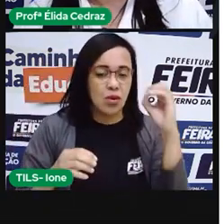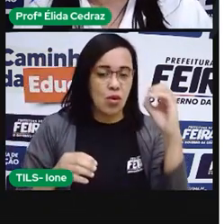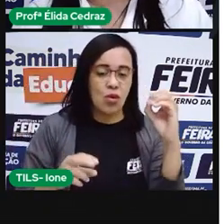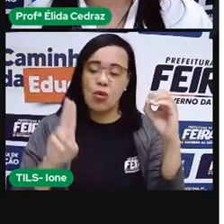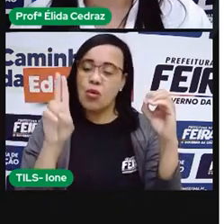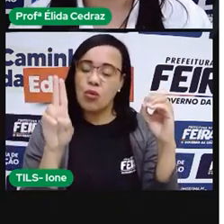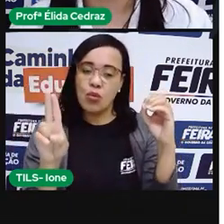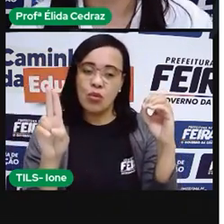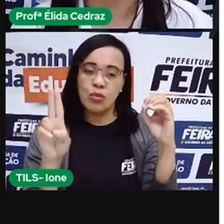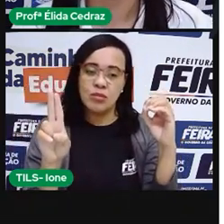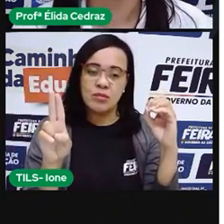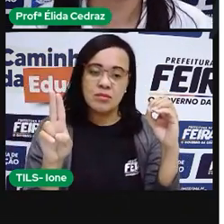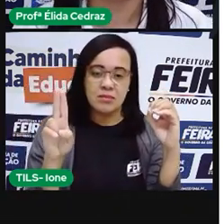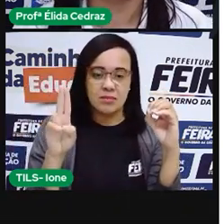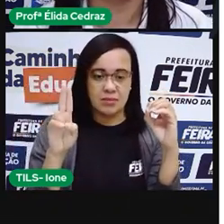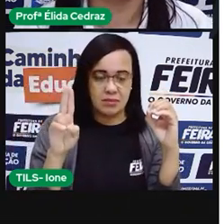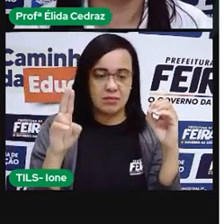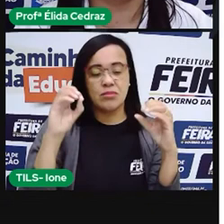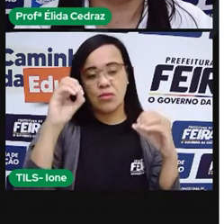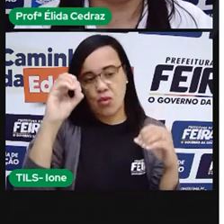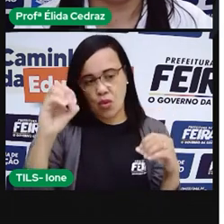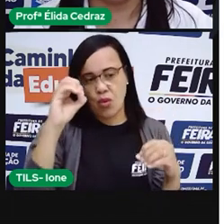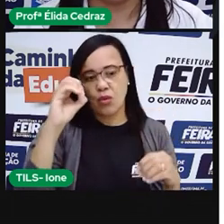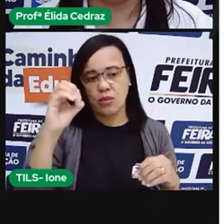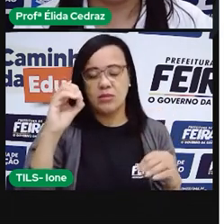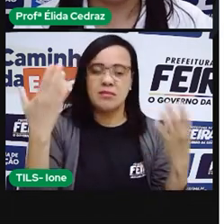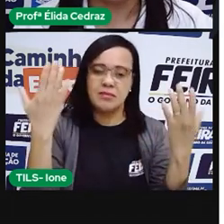Isso. Cavalo.